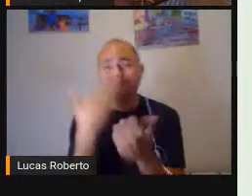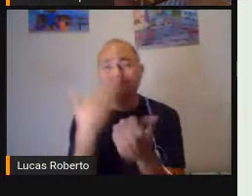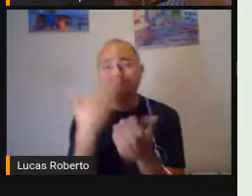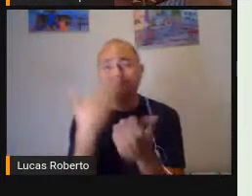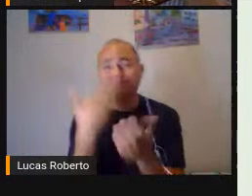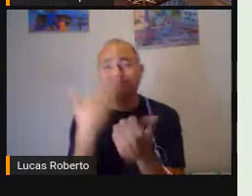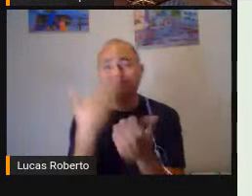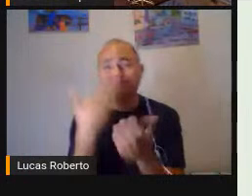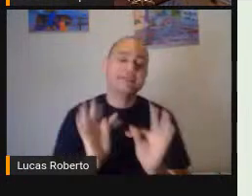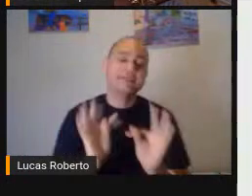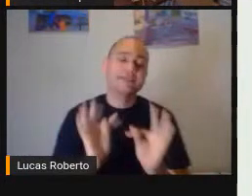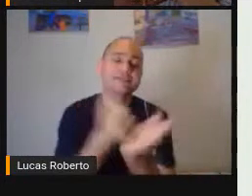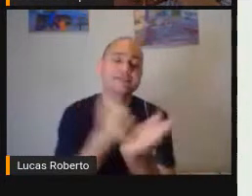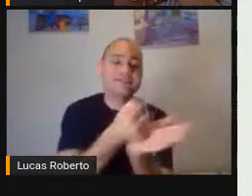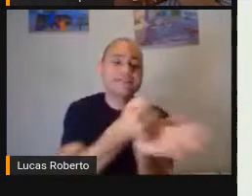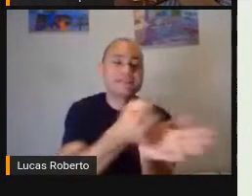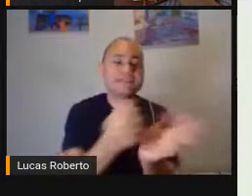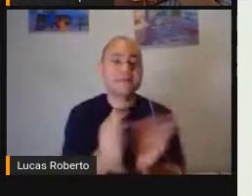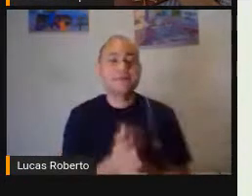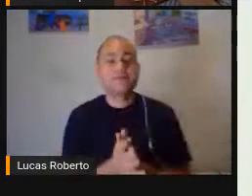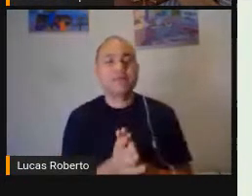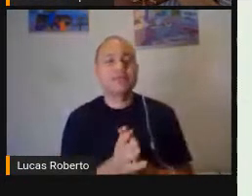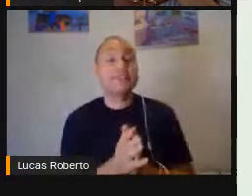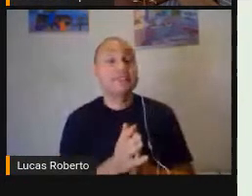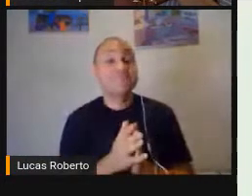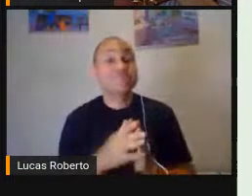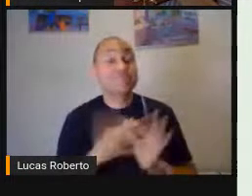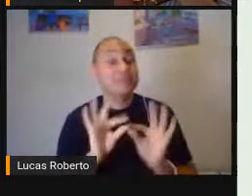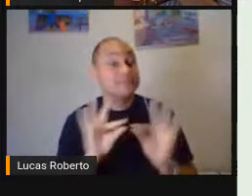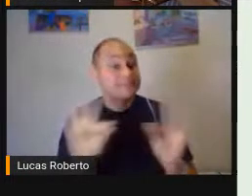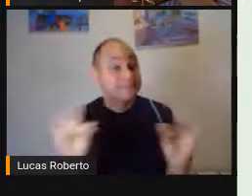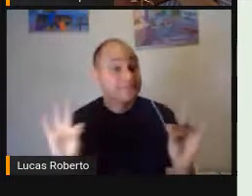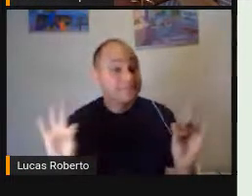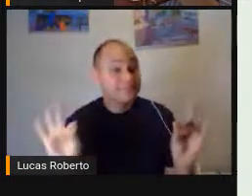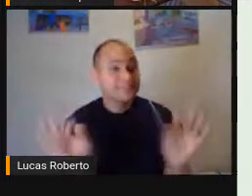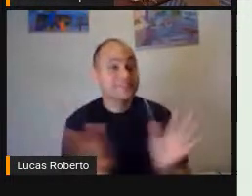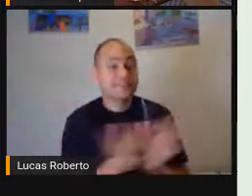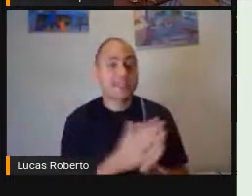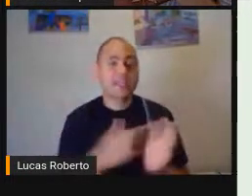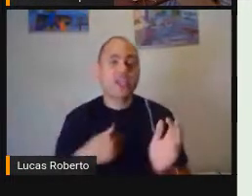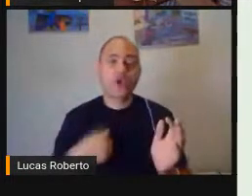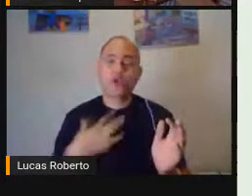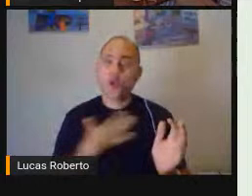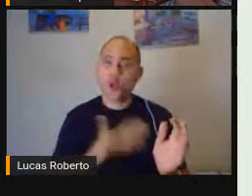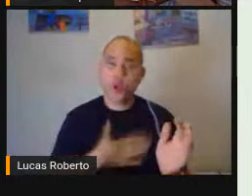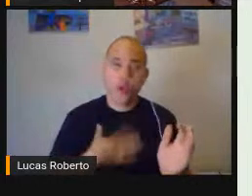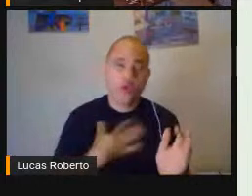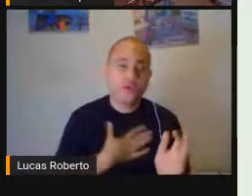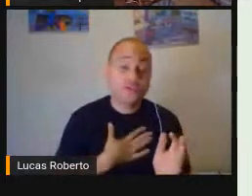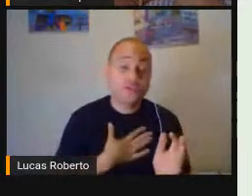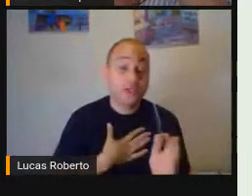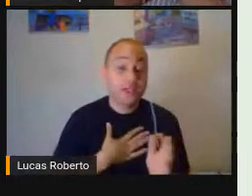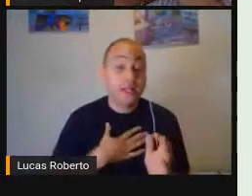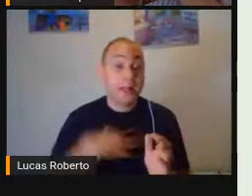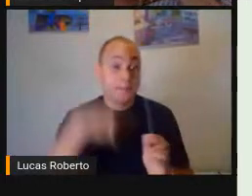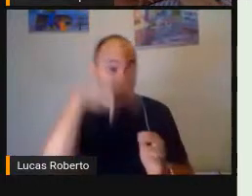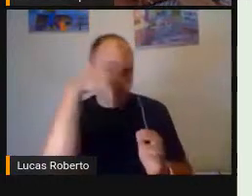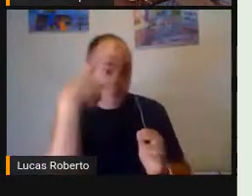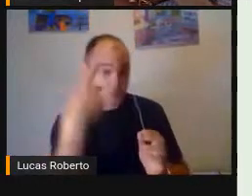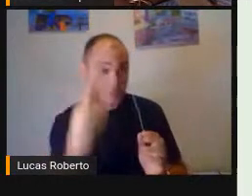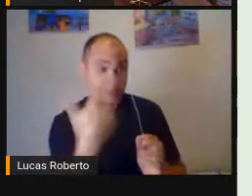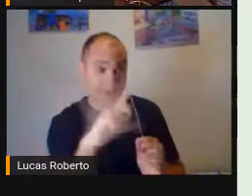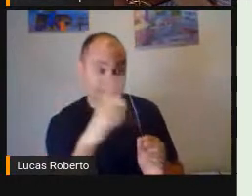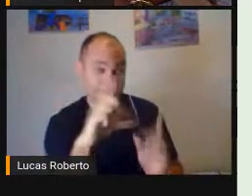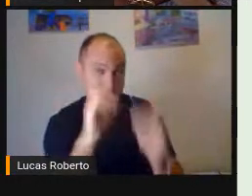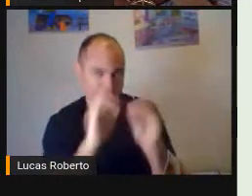tecnologias assistivas Então essa aqui Essa citaçãozinha Que eu gosto bastante Ó Pras pessoas sem deficiência A